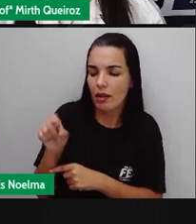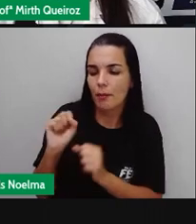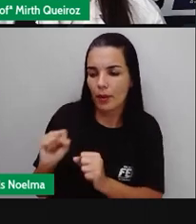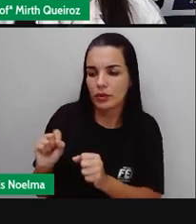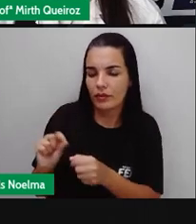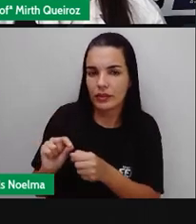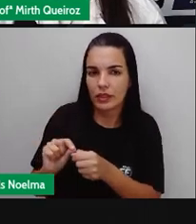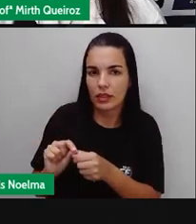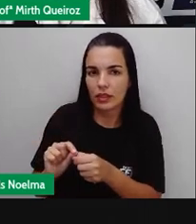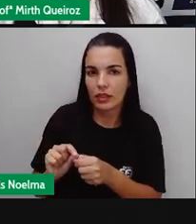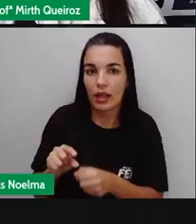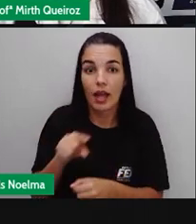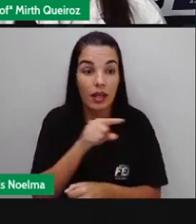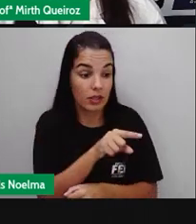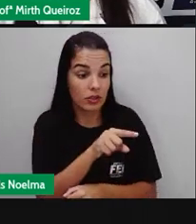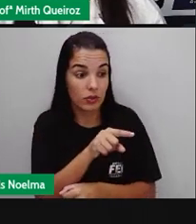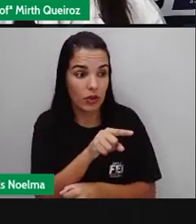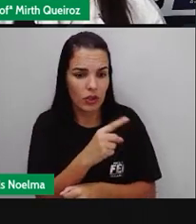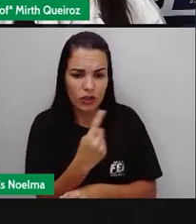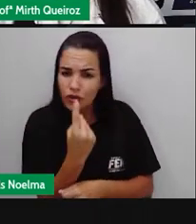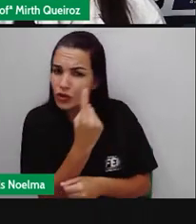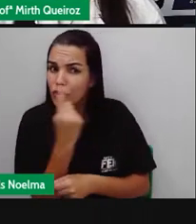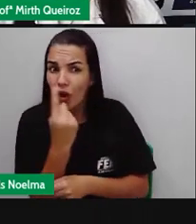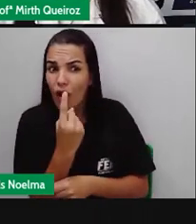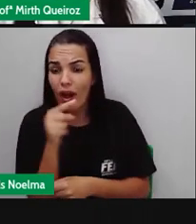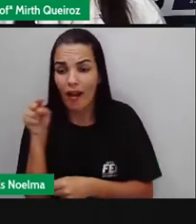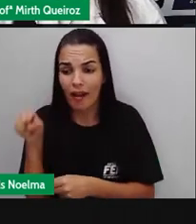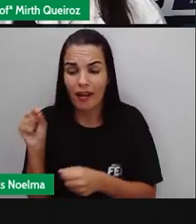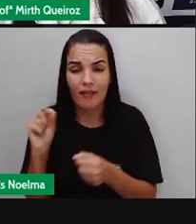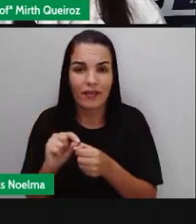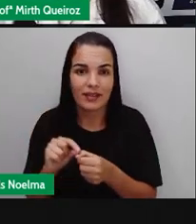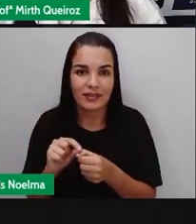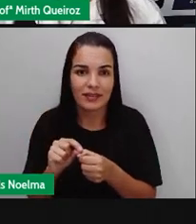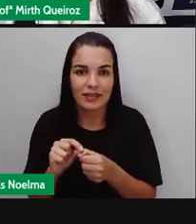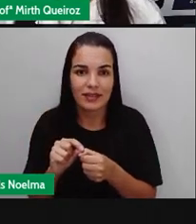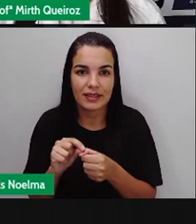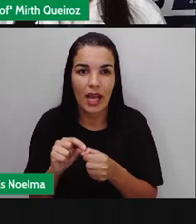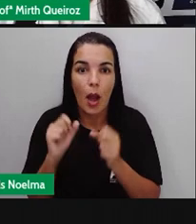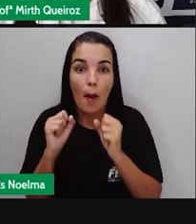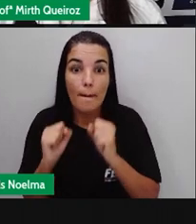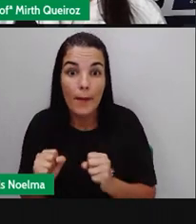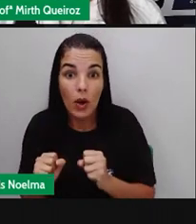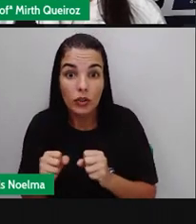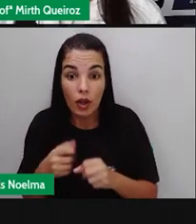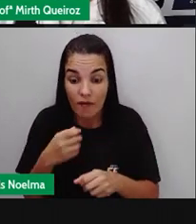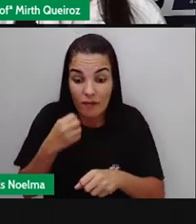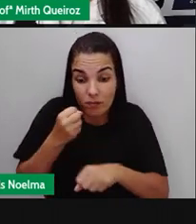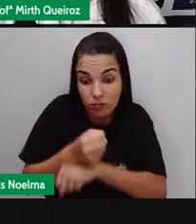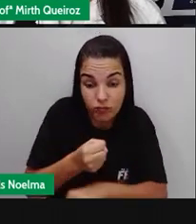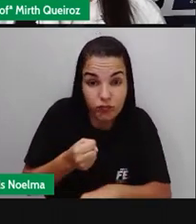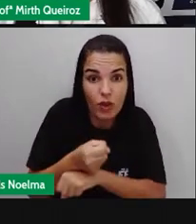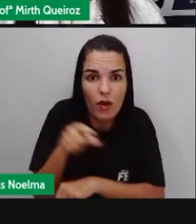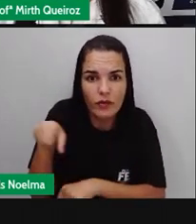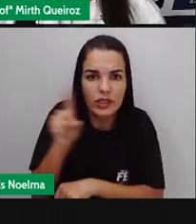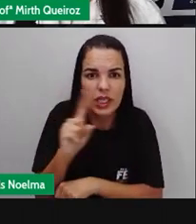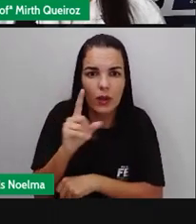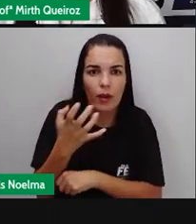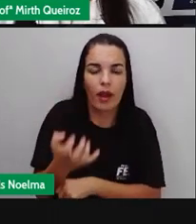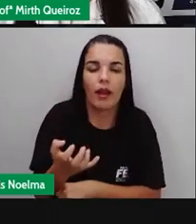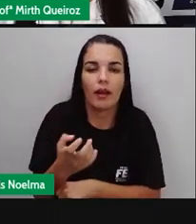resolve. Isso só ele resolve. Ela pode forçar o que você não quer.